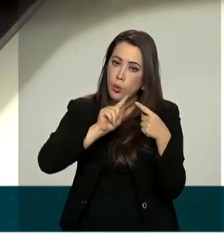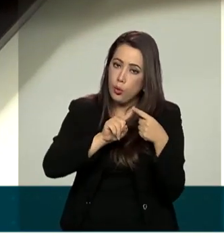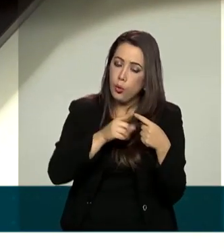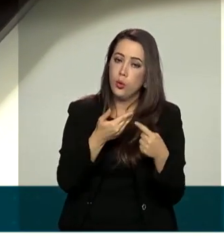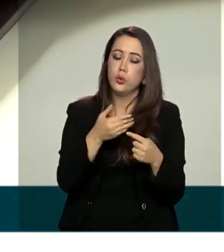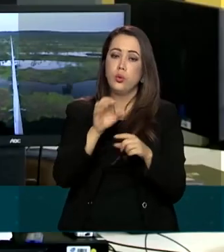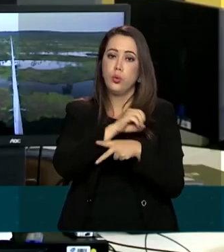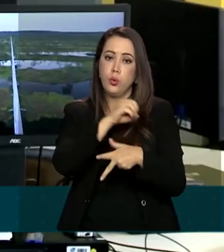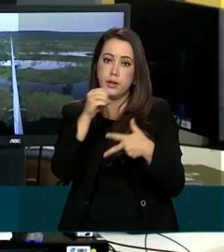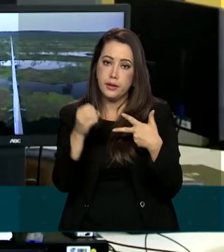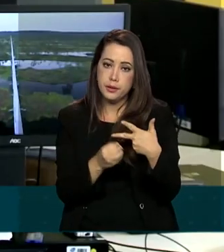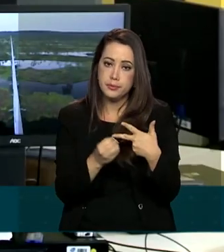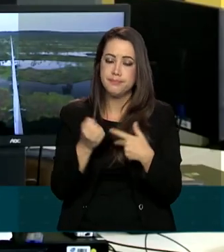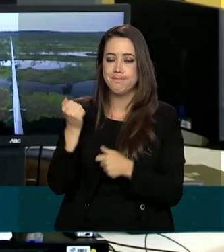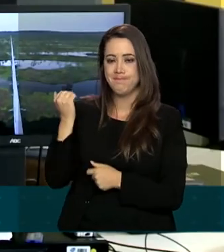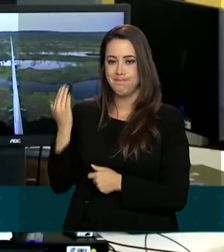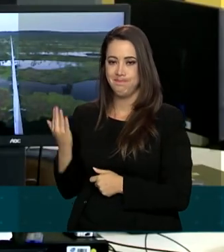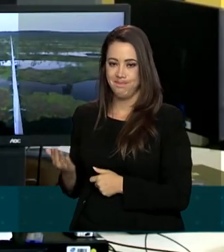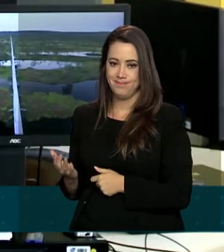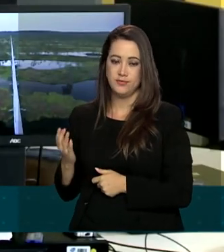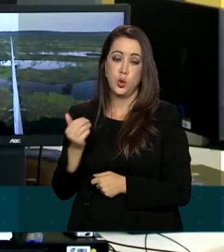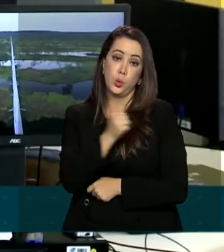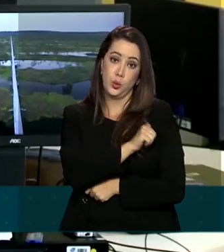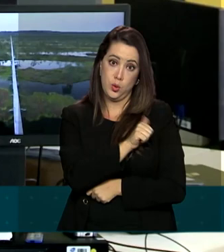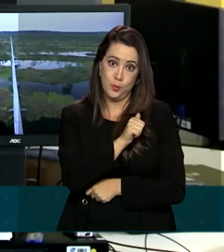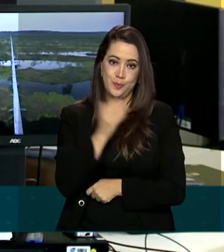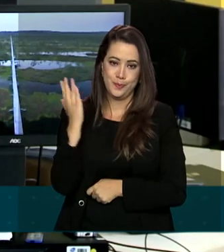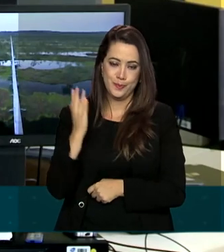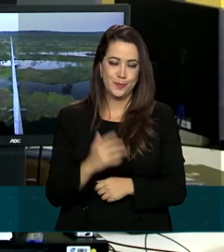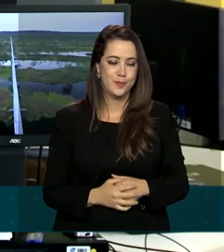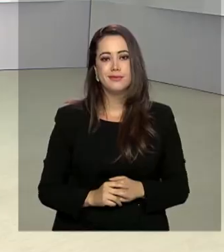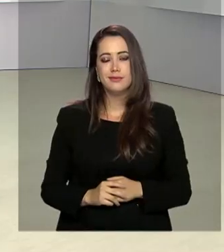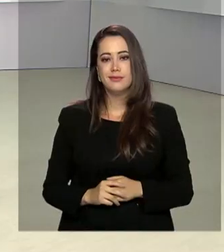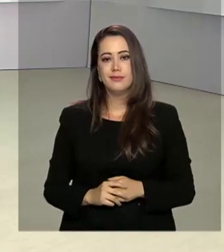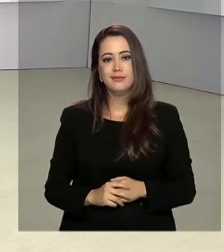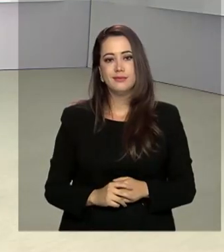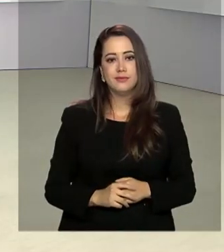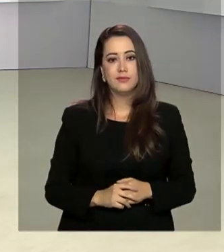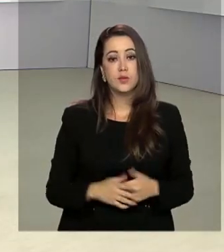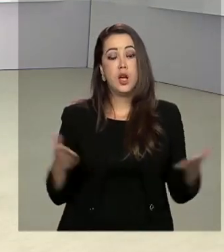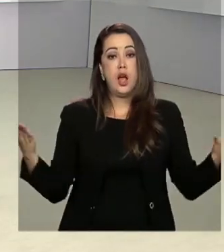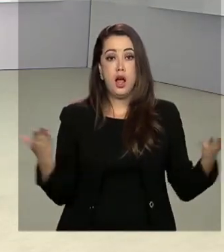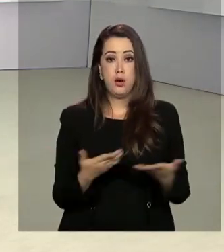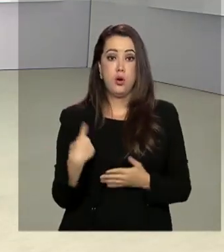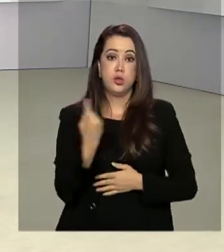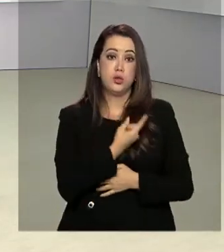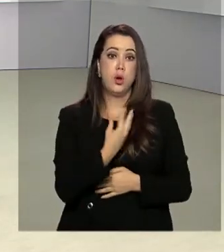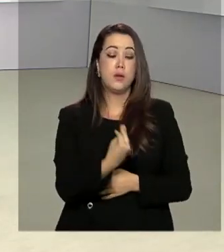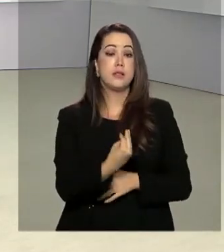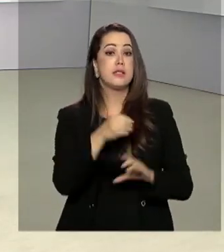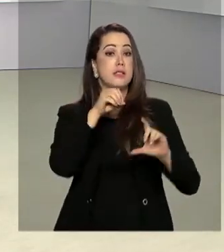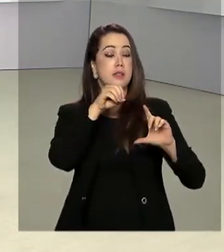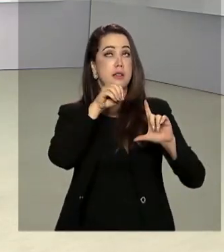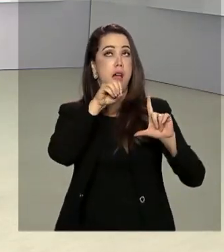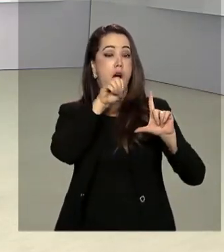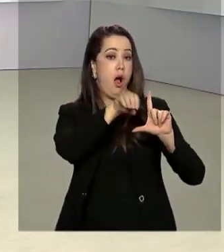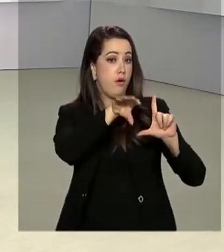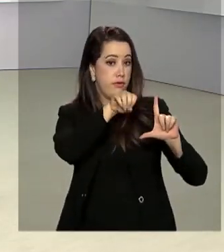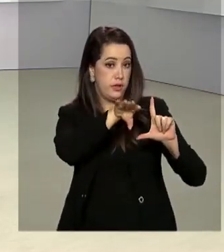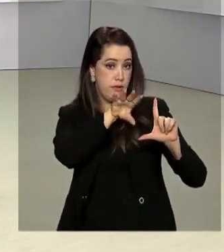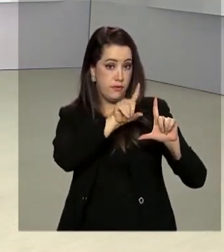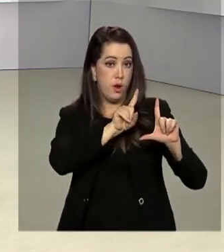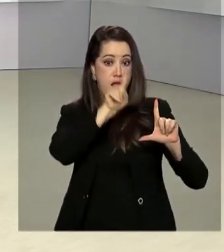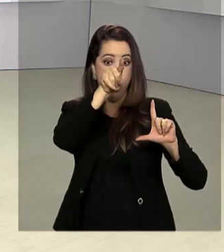no Enem. Do Rio de Janeiro, Cláudia Boiunga para o Governo Agora. A gente vai agora ao vivo para o Palácio da